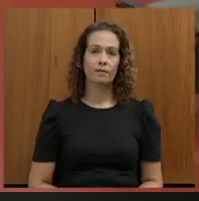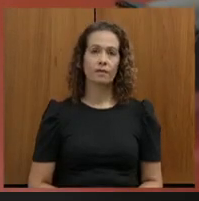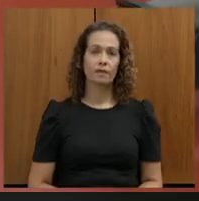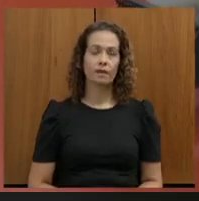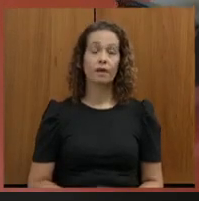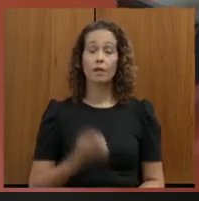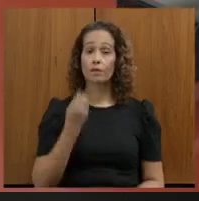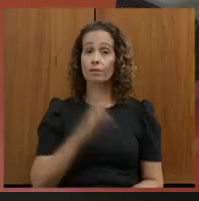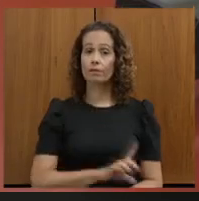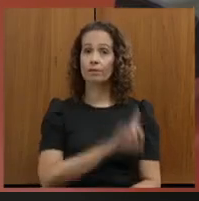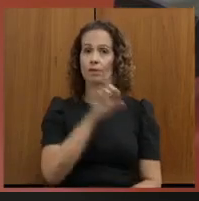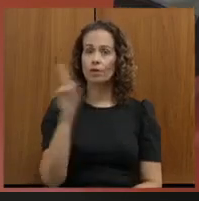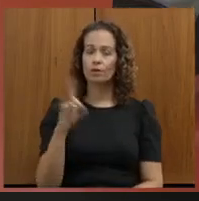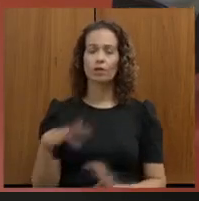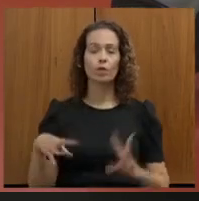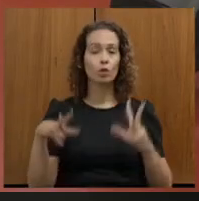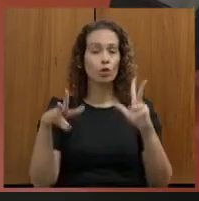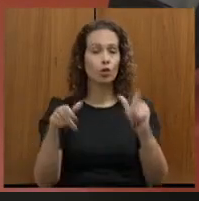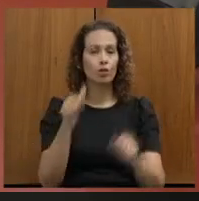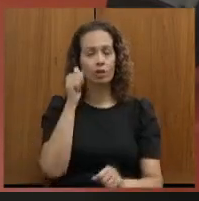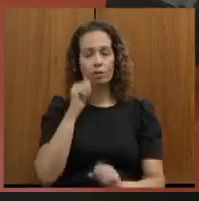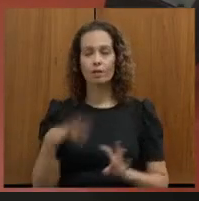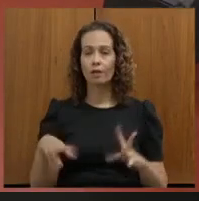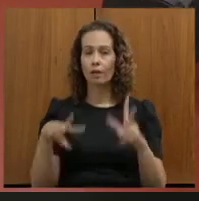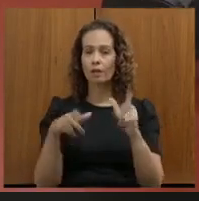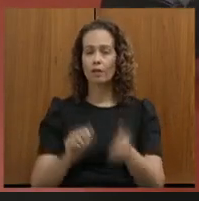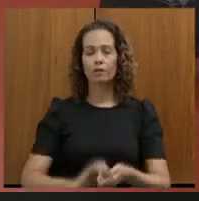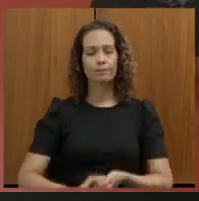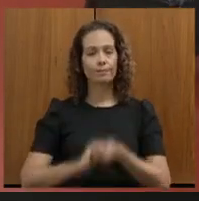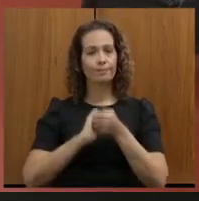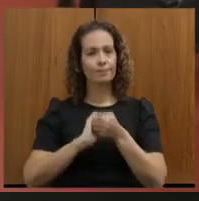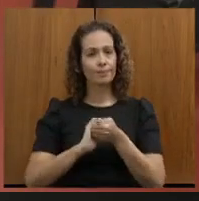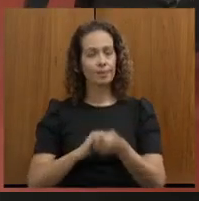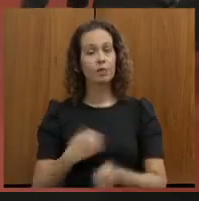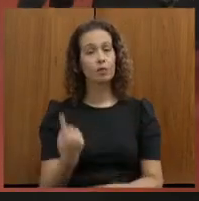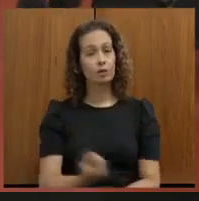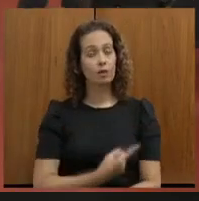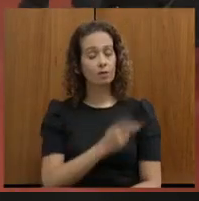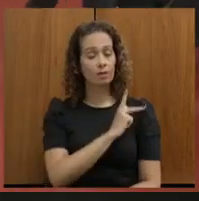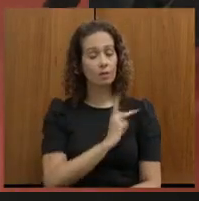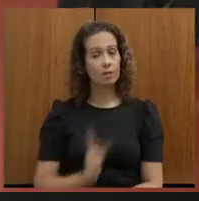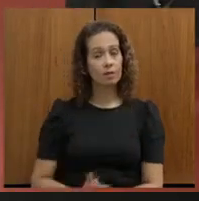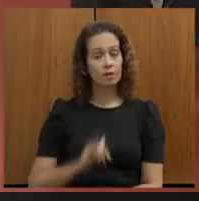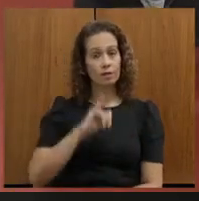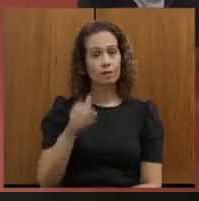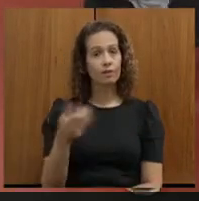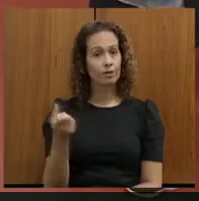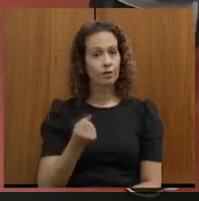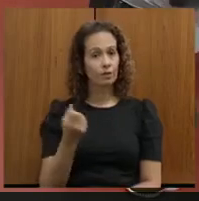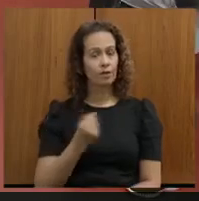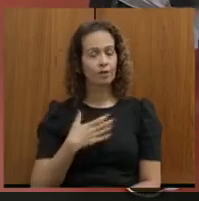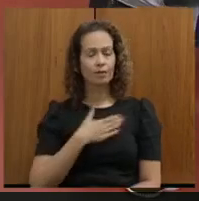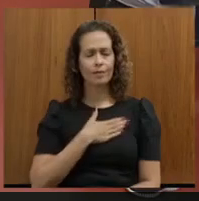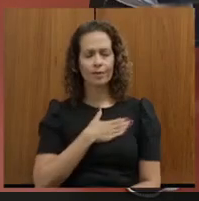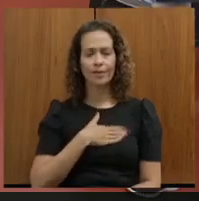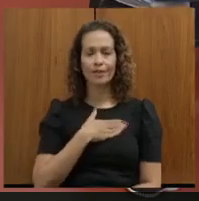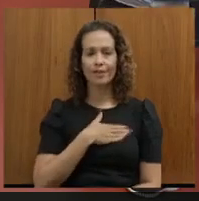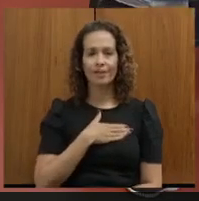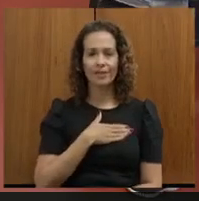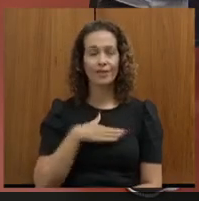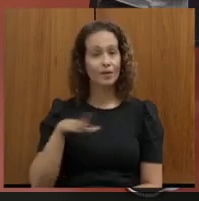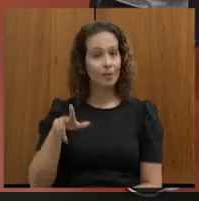Bom dia a todas e a todos, cumprimento aqui o nosso presidente João Leite, meu querido irmão,